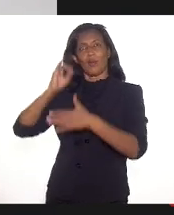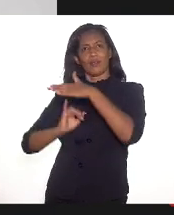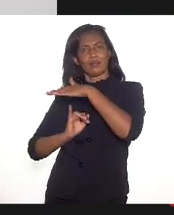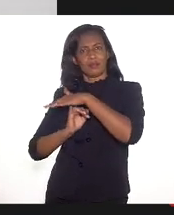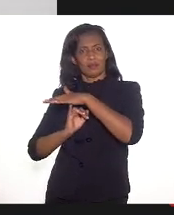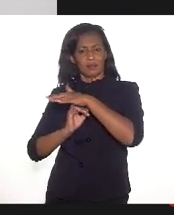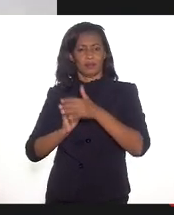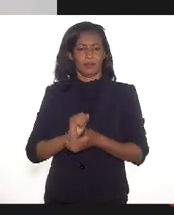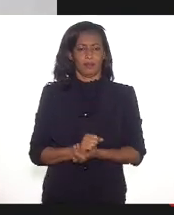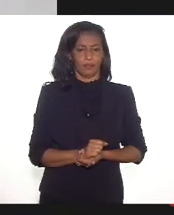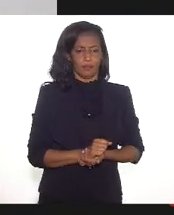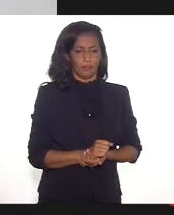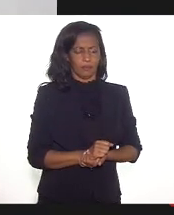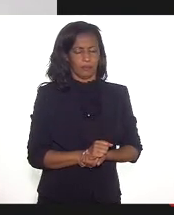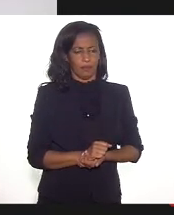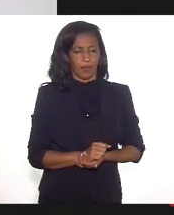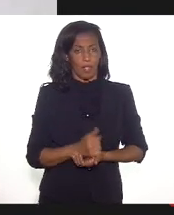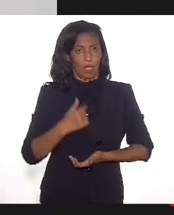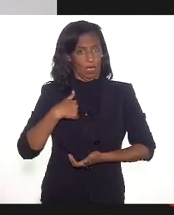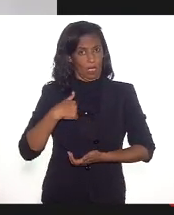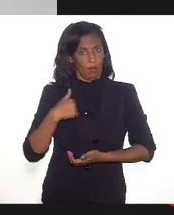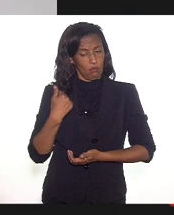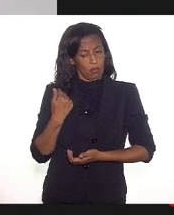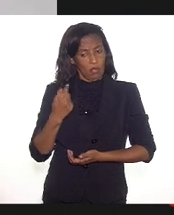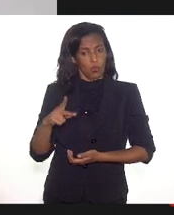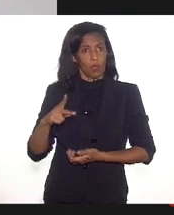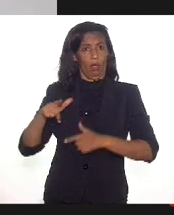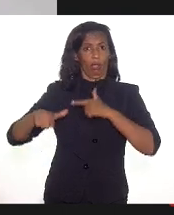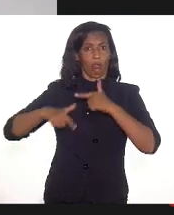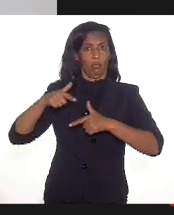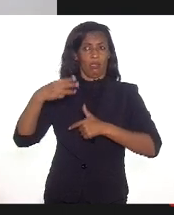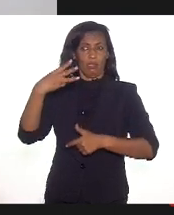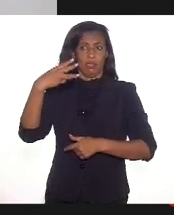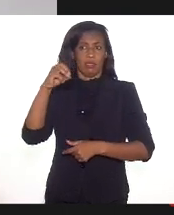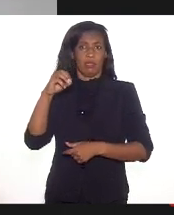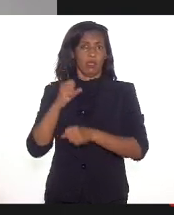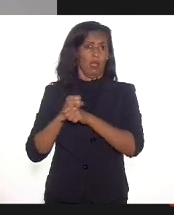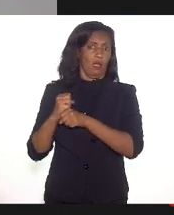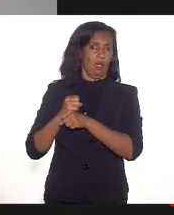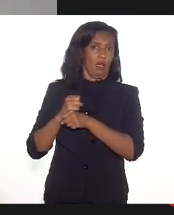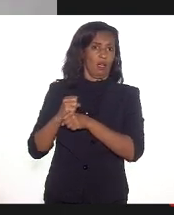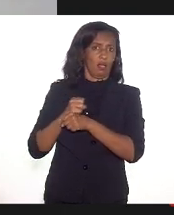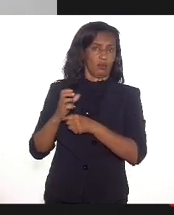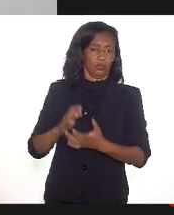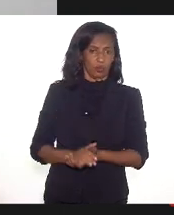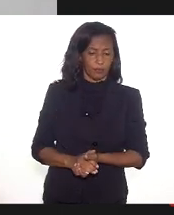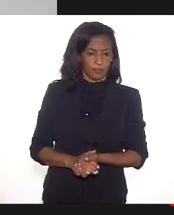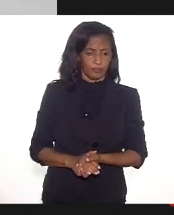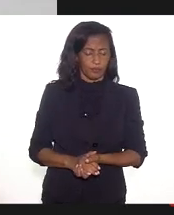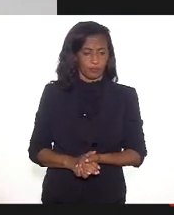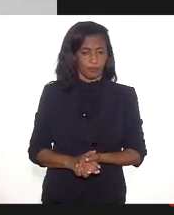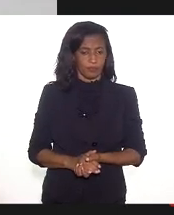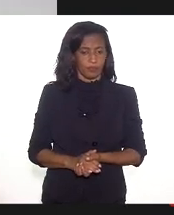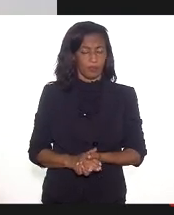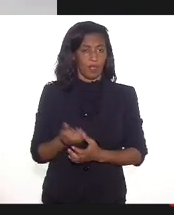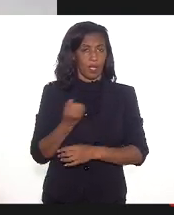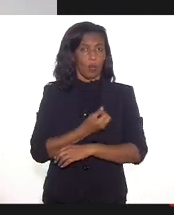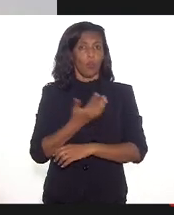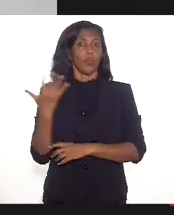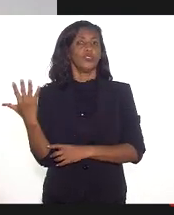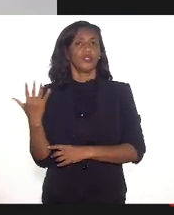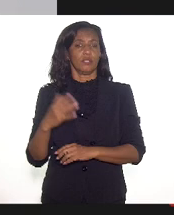por exemplo, eu atuo no Museu da Astronomia há 30 anos, nesse período de 30 anos, eu atuo no setor educativo. A quantidade